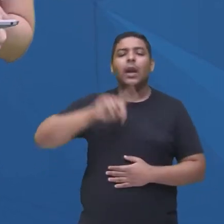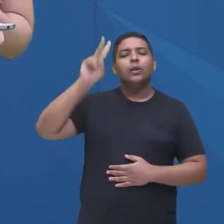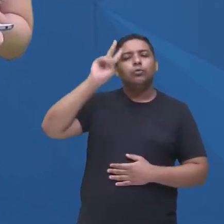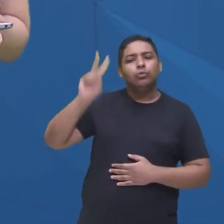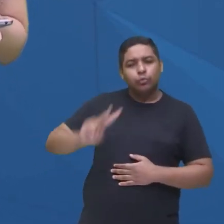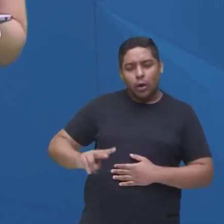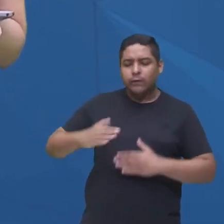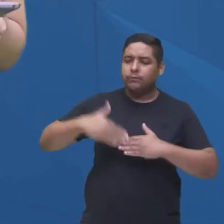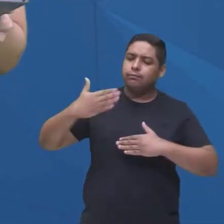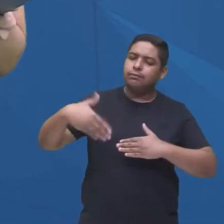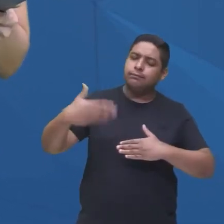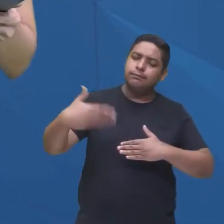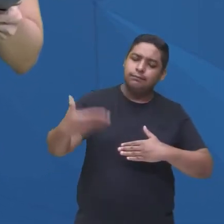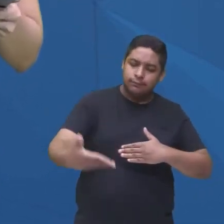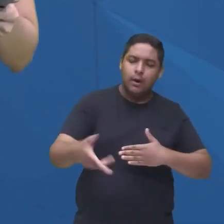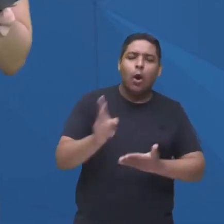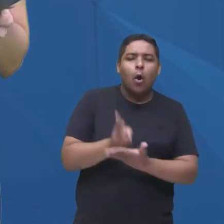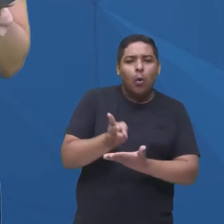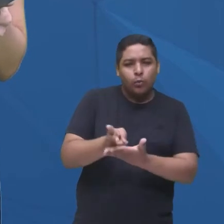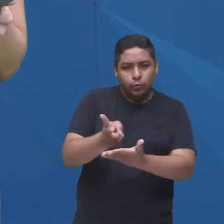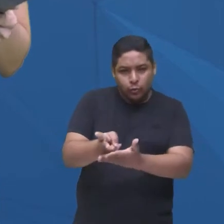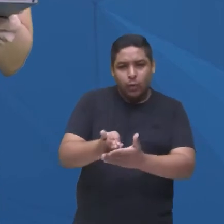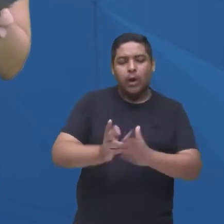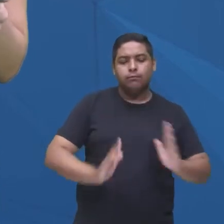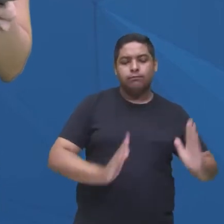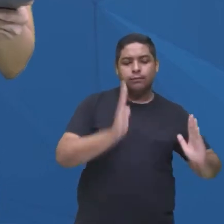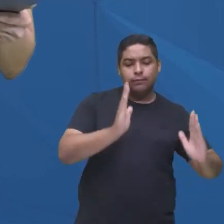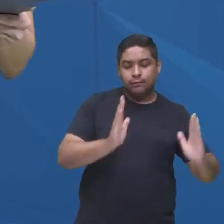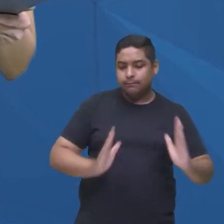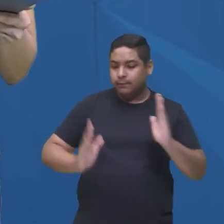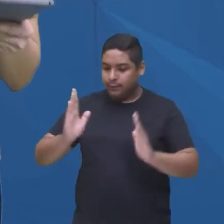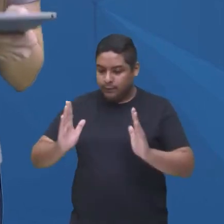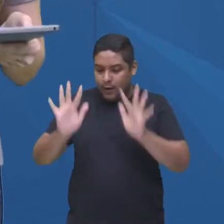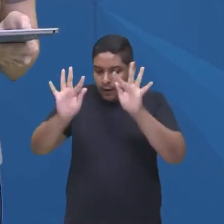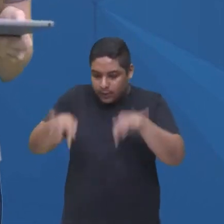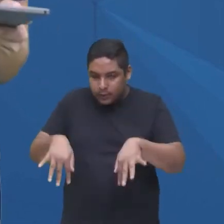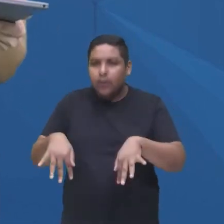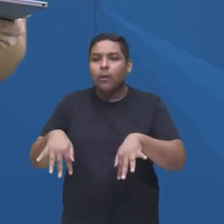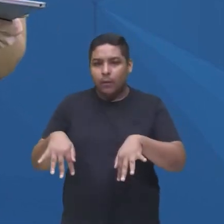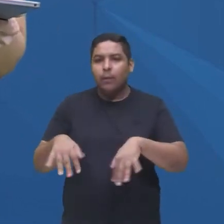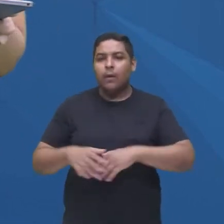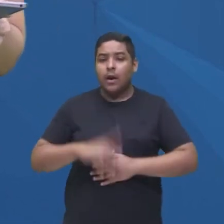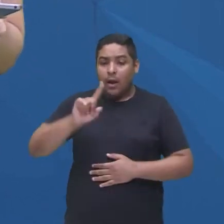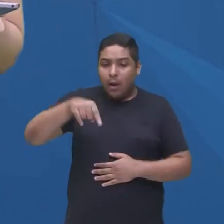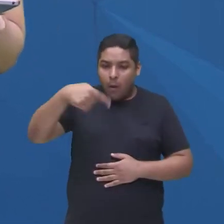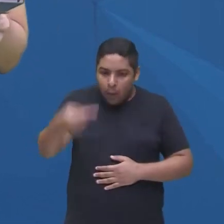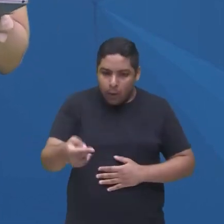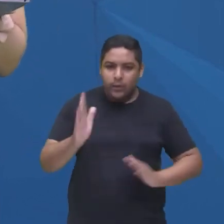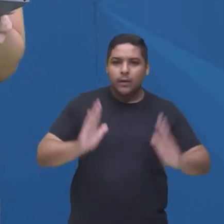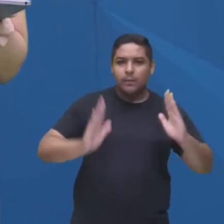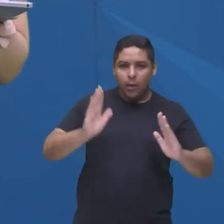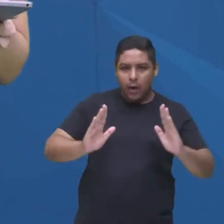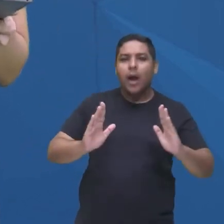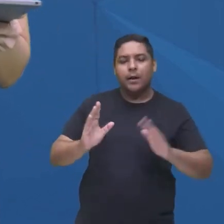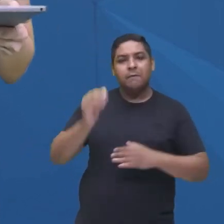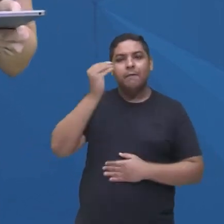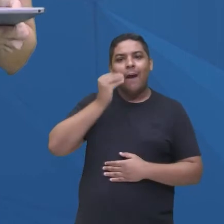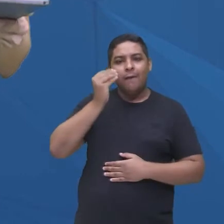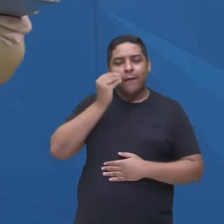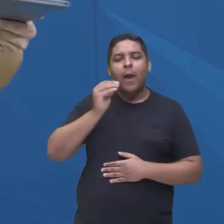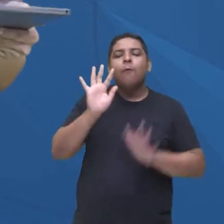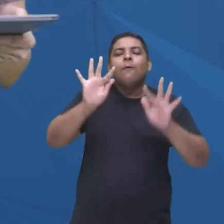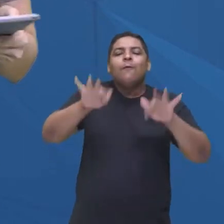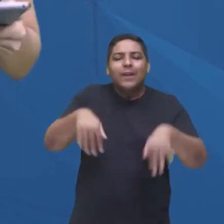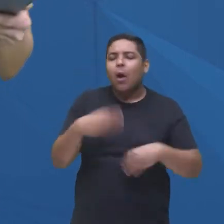continuidade a cada temporada, né? Encerrou ali, na próxima temporada você vai ver o desfecho daquele